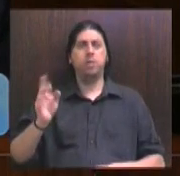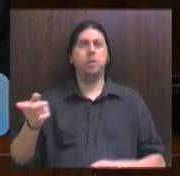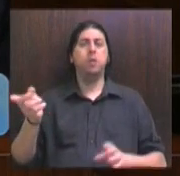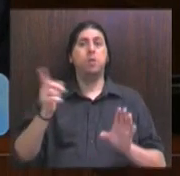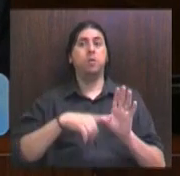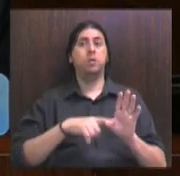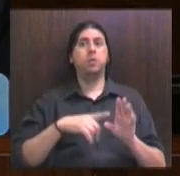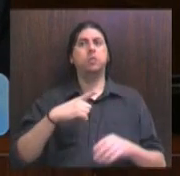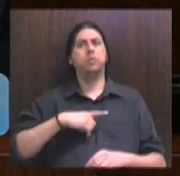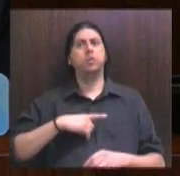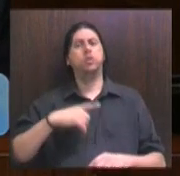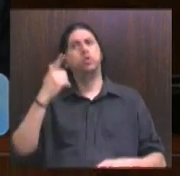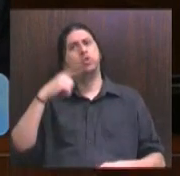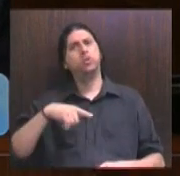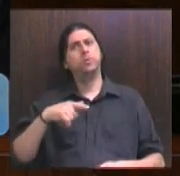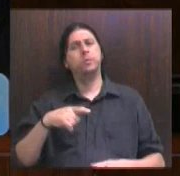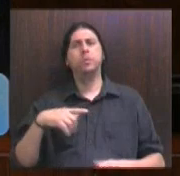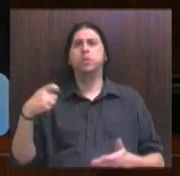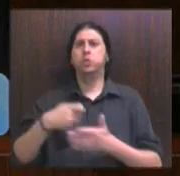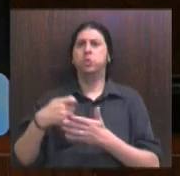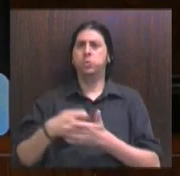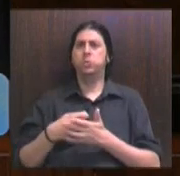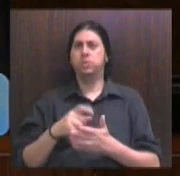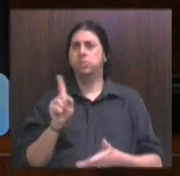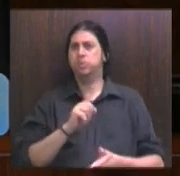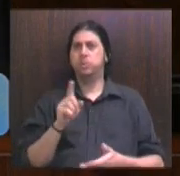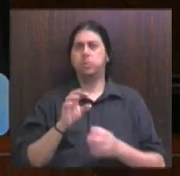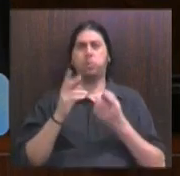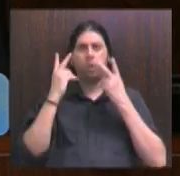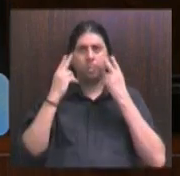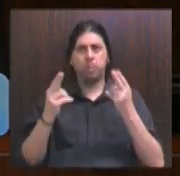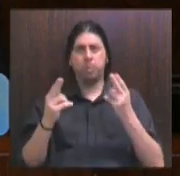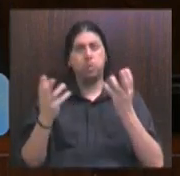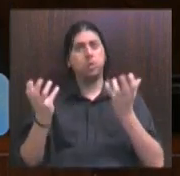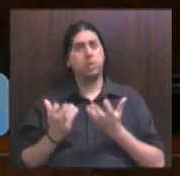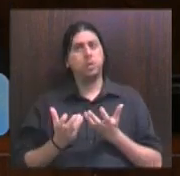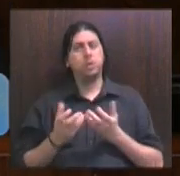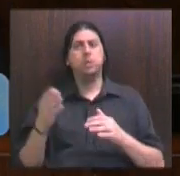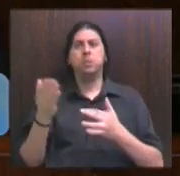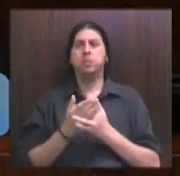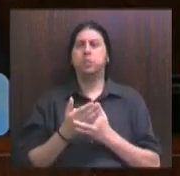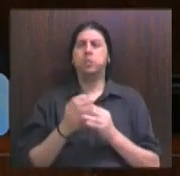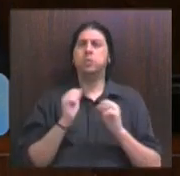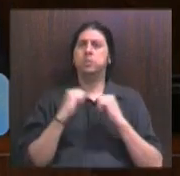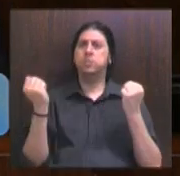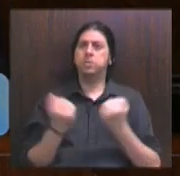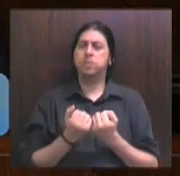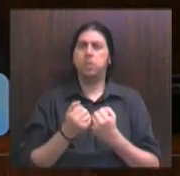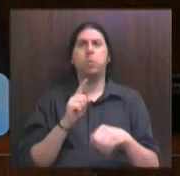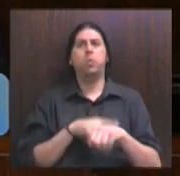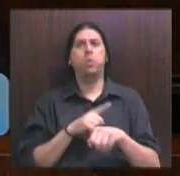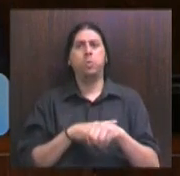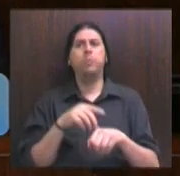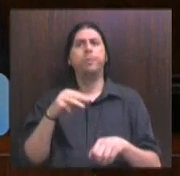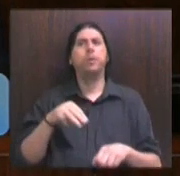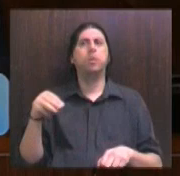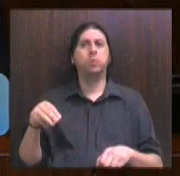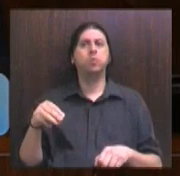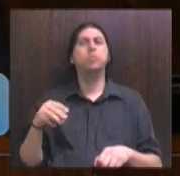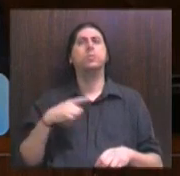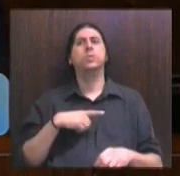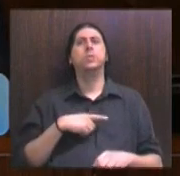tê-lo novamente. Eu acho que nossa luta não será em vão. Então, eu queria suspender aqui a sessão por breves instantes